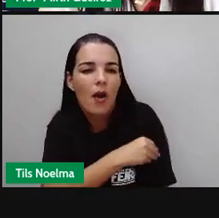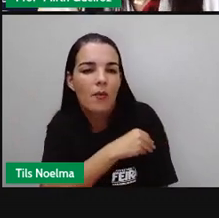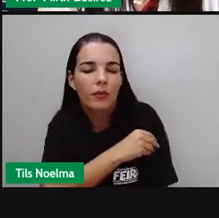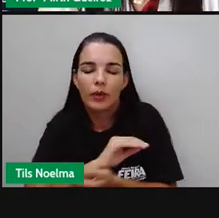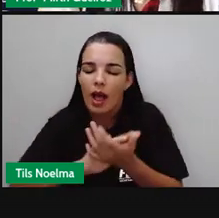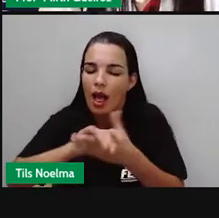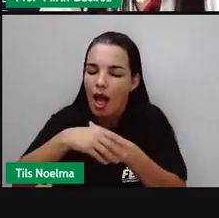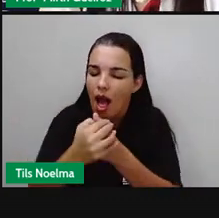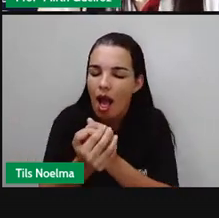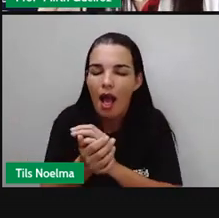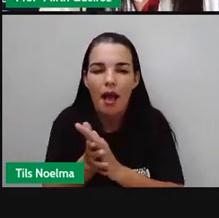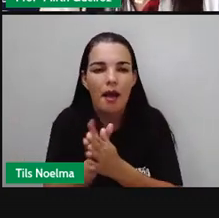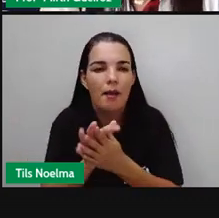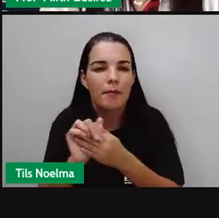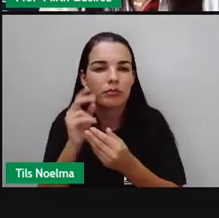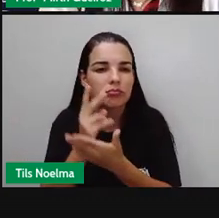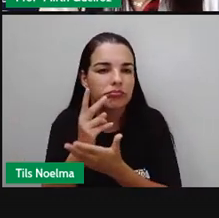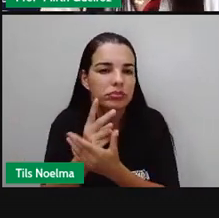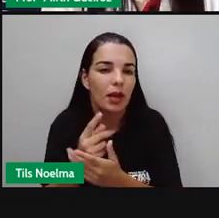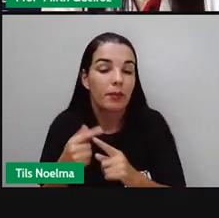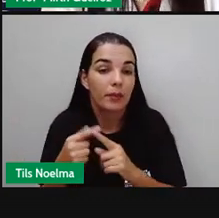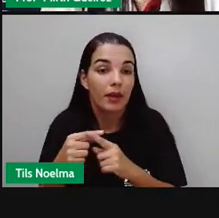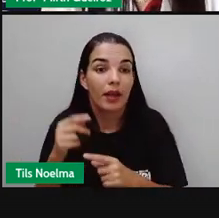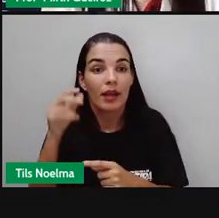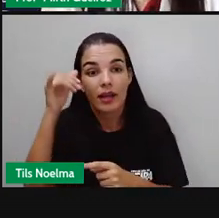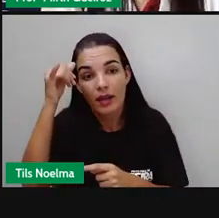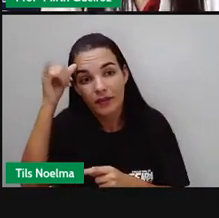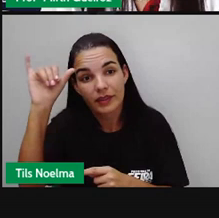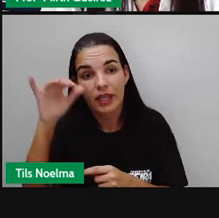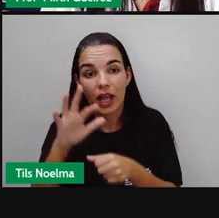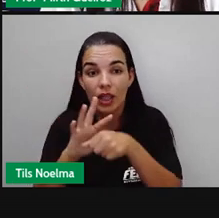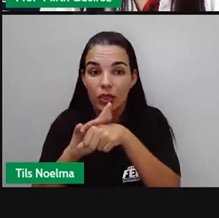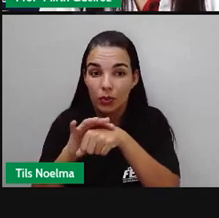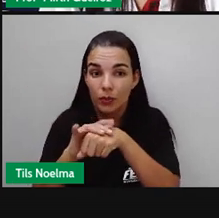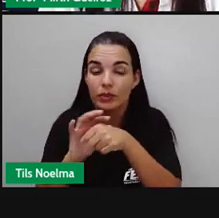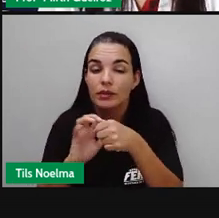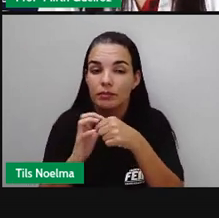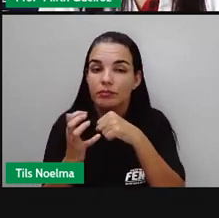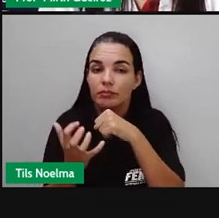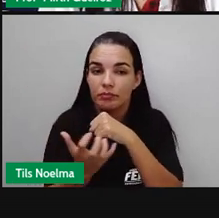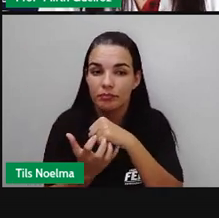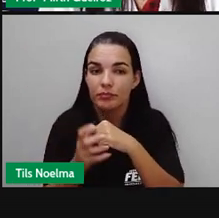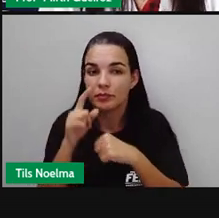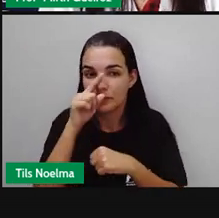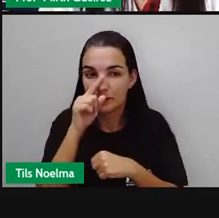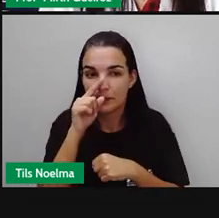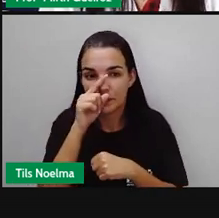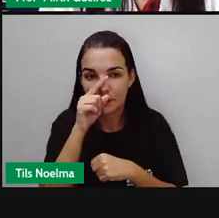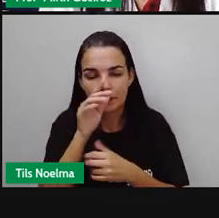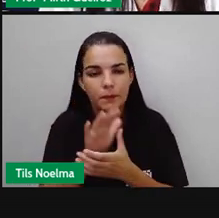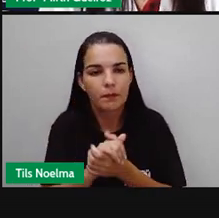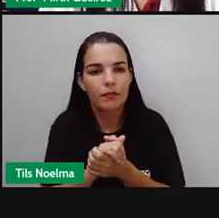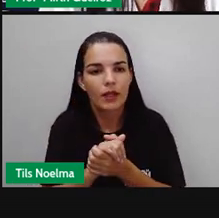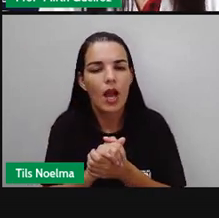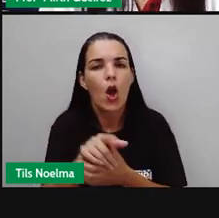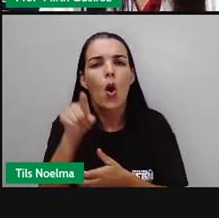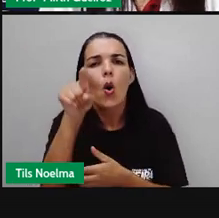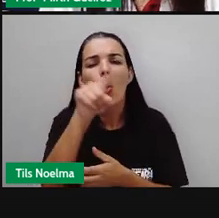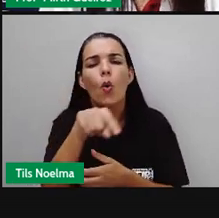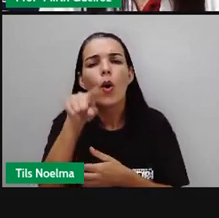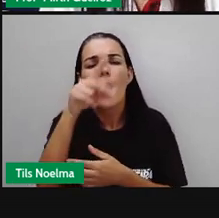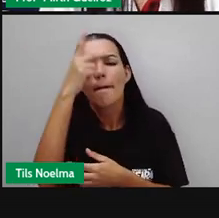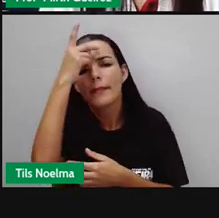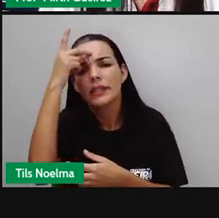sempre as nossas mãos devido a essa doença que é muito perigosa. O que uma pessoa da sua idade pode